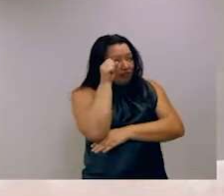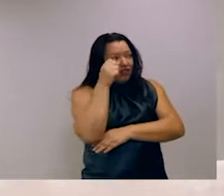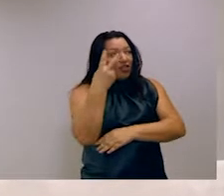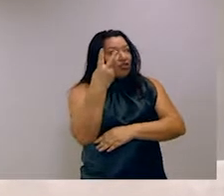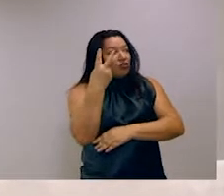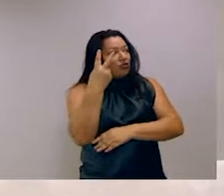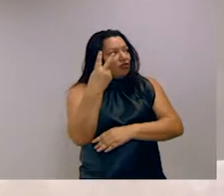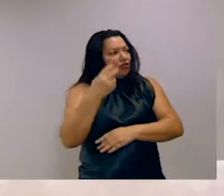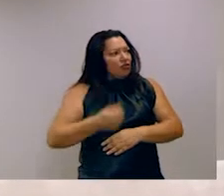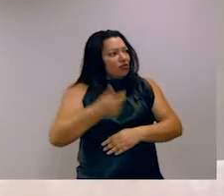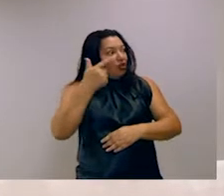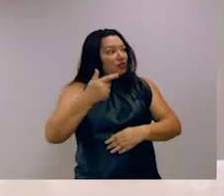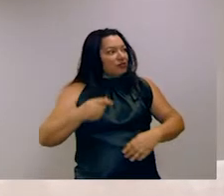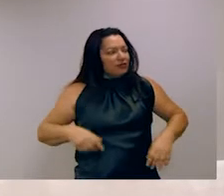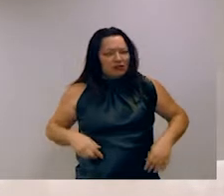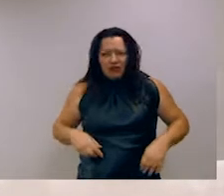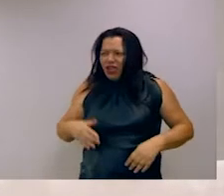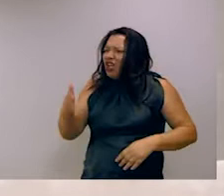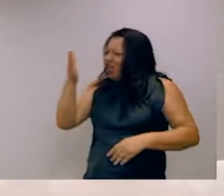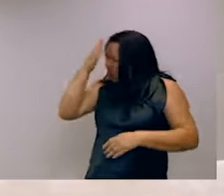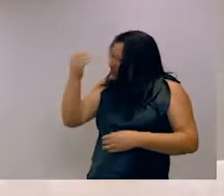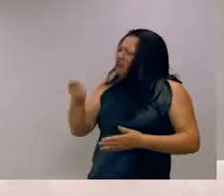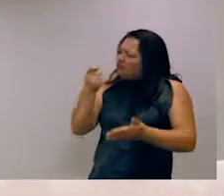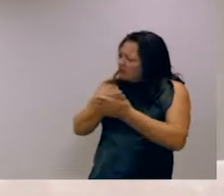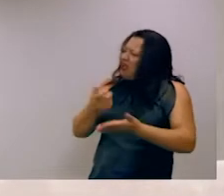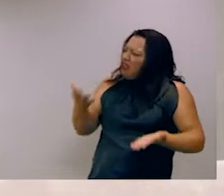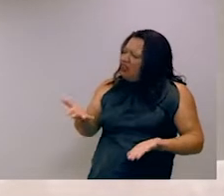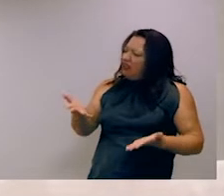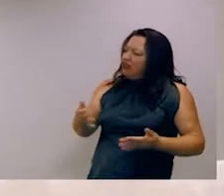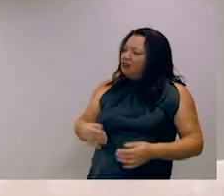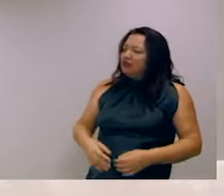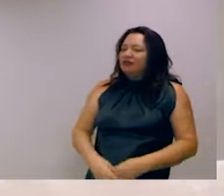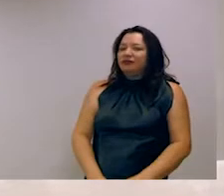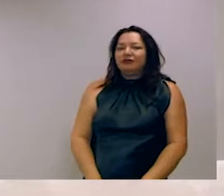12 dólares. Eu sei o quanto eu tenho que pagar pela viagem.